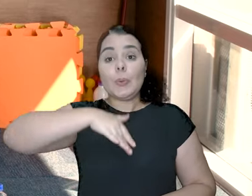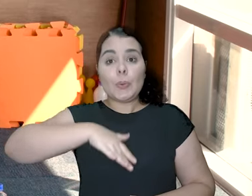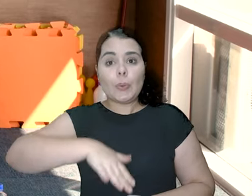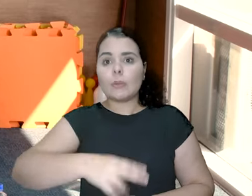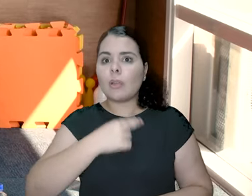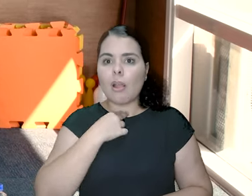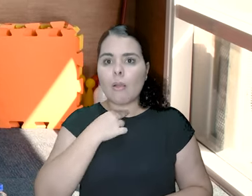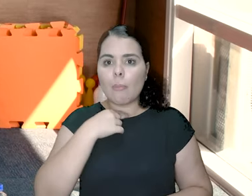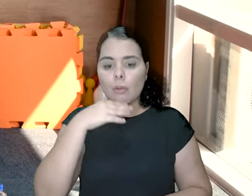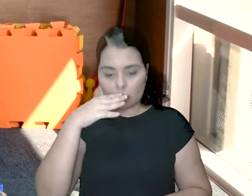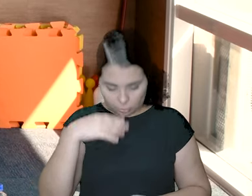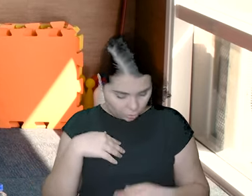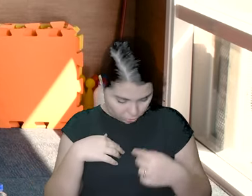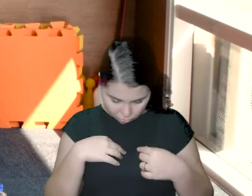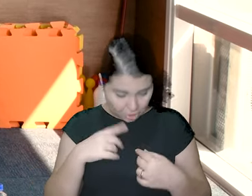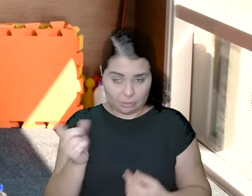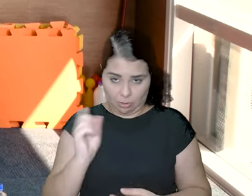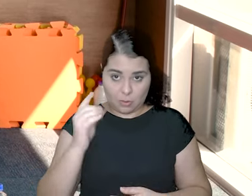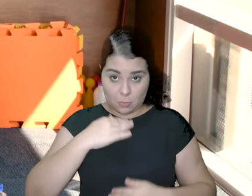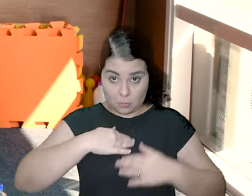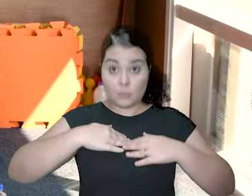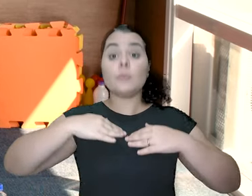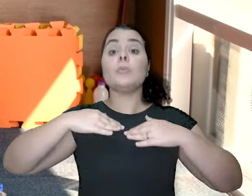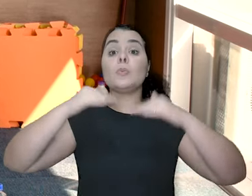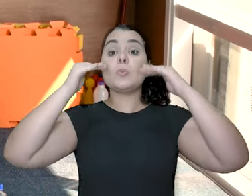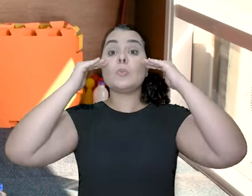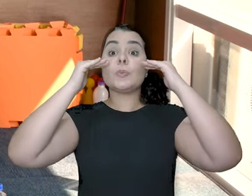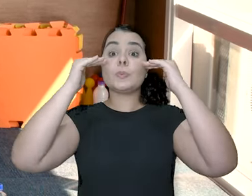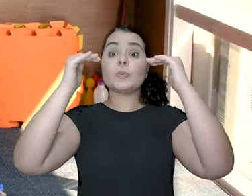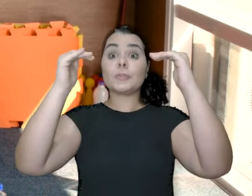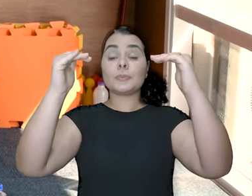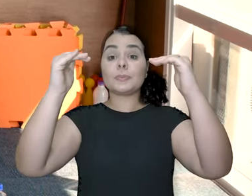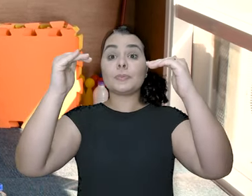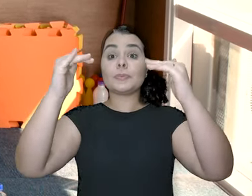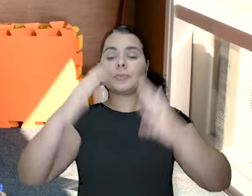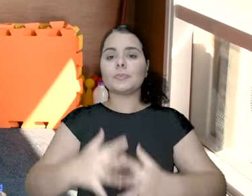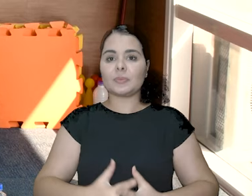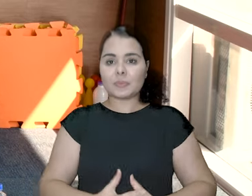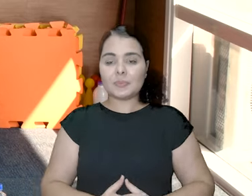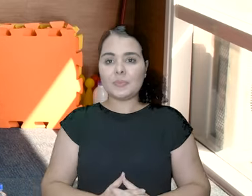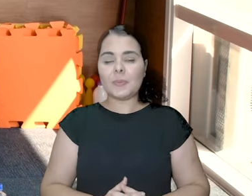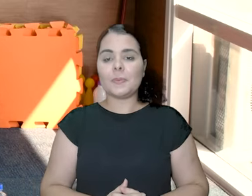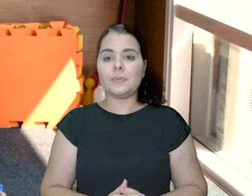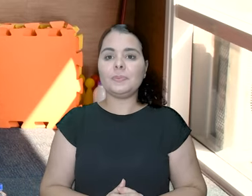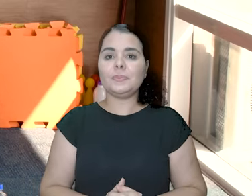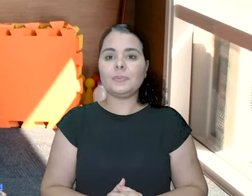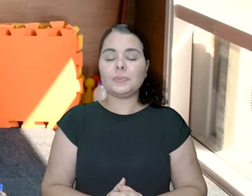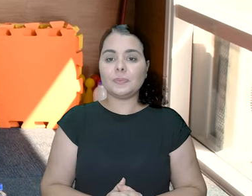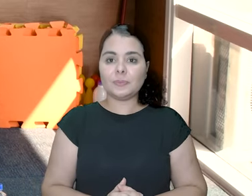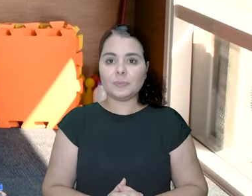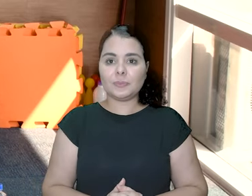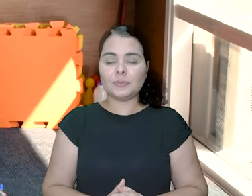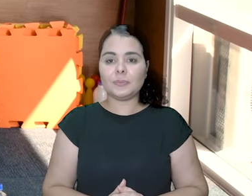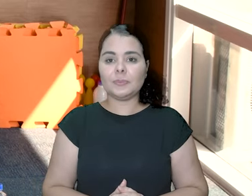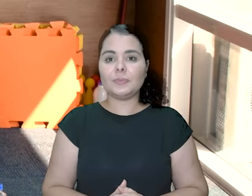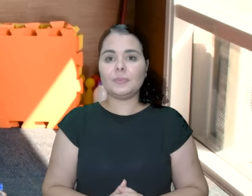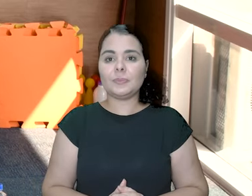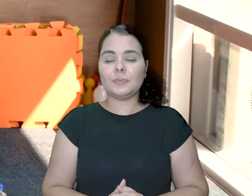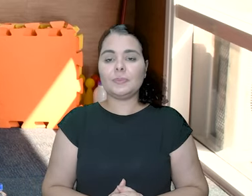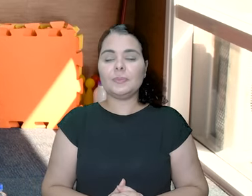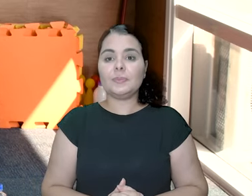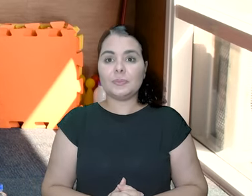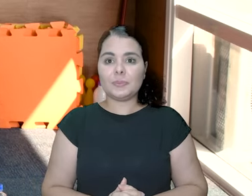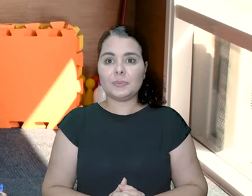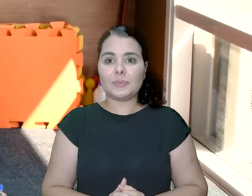Isso. Não deixe a sua cabeça caída. Levante esse olhar. Olha aqui nos meus olhos.